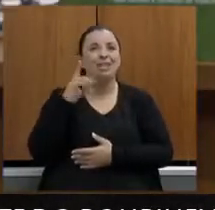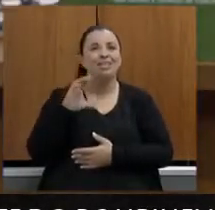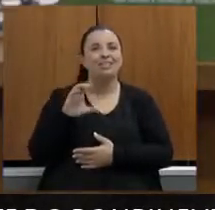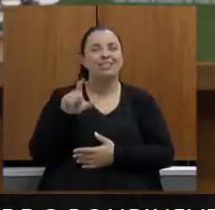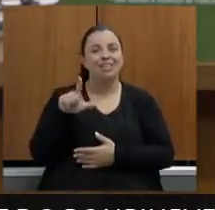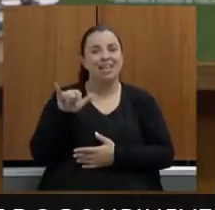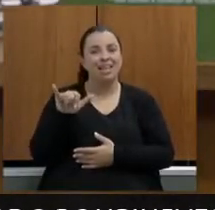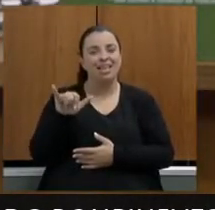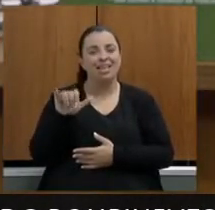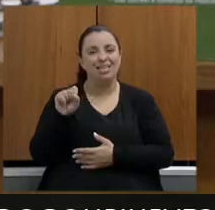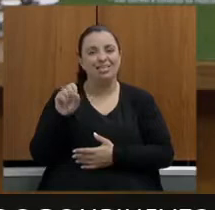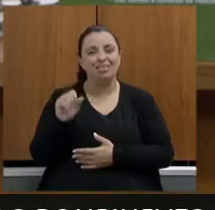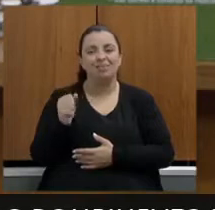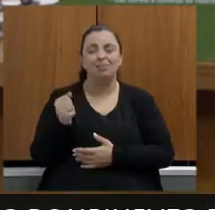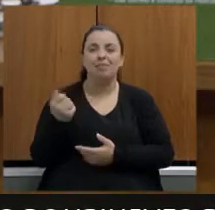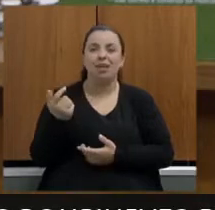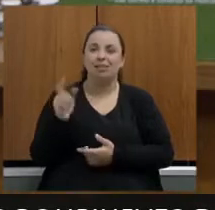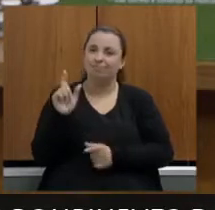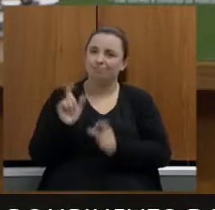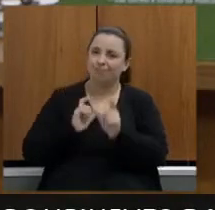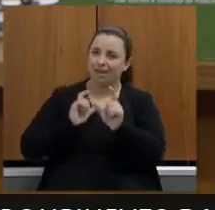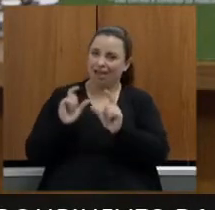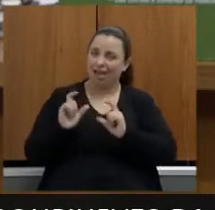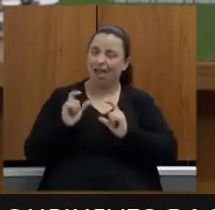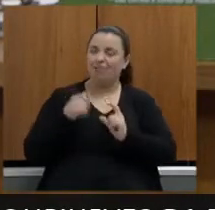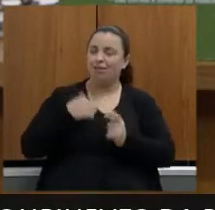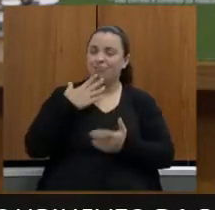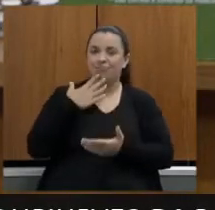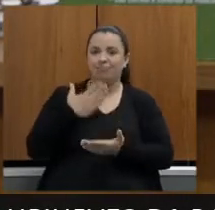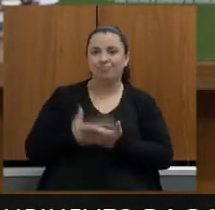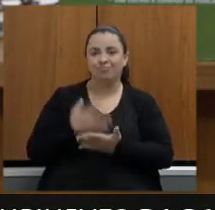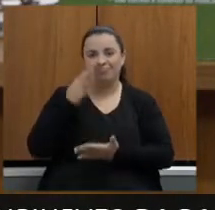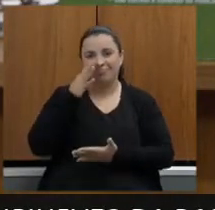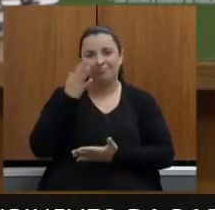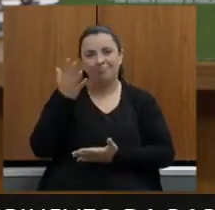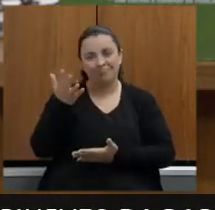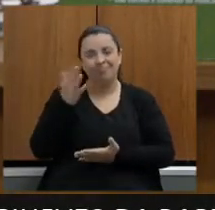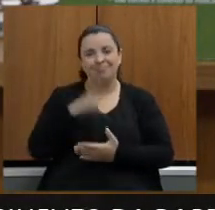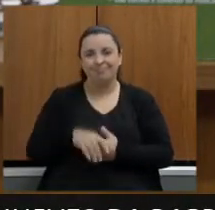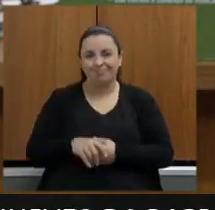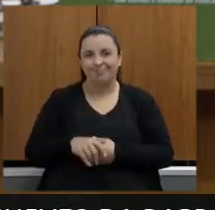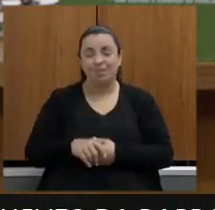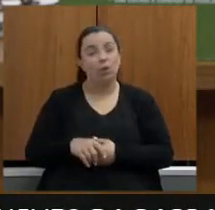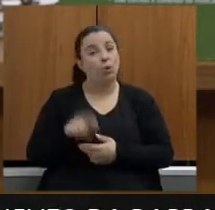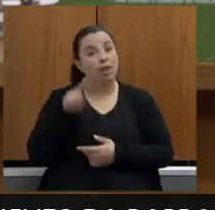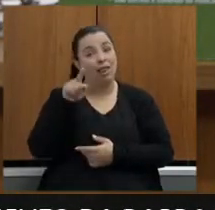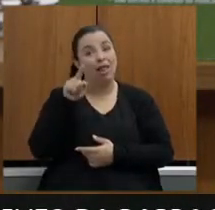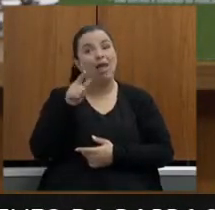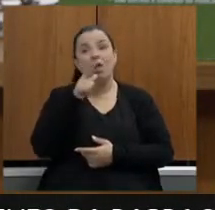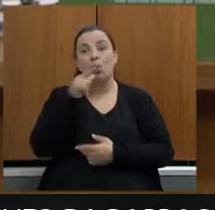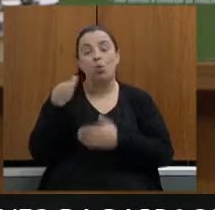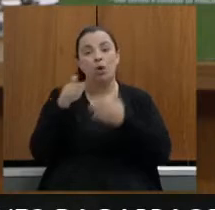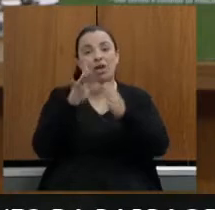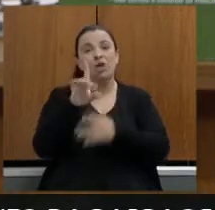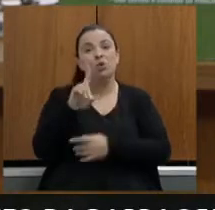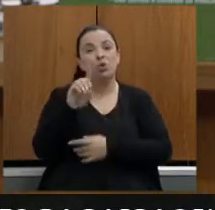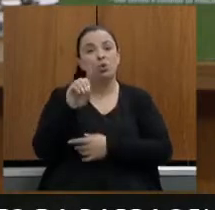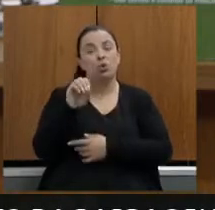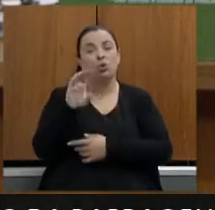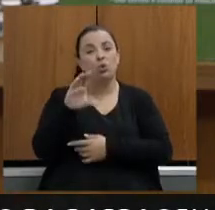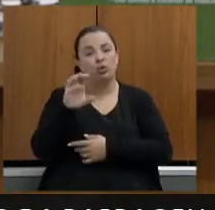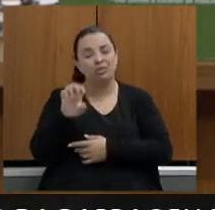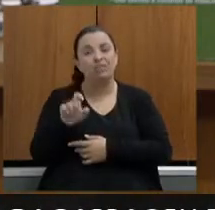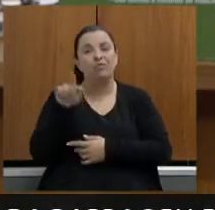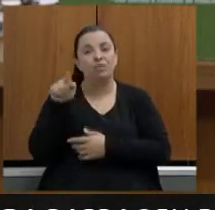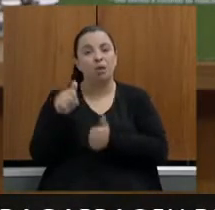e a admiração é nossa de fato no caso do Rio Doce acompanhamento da senhora atuação